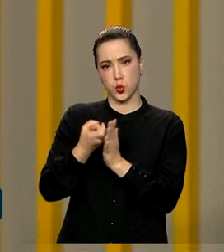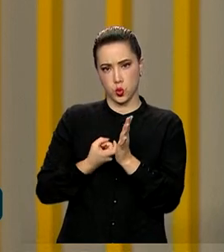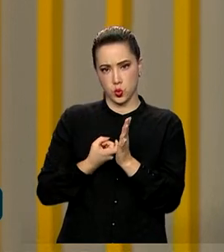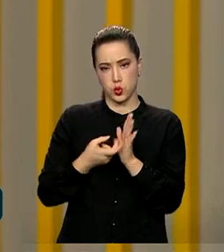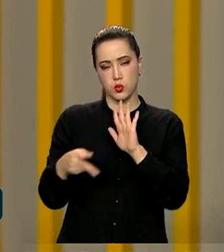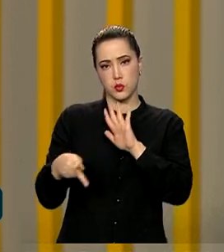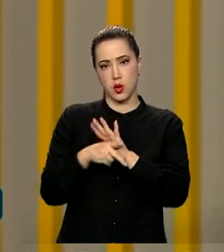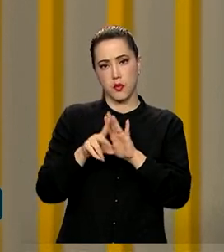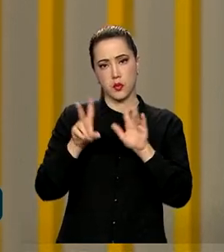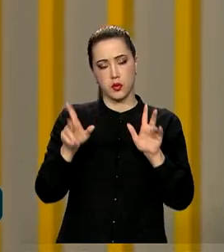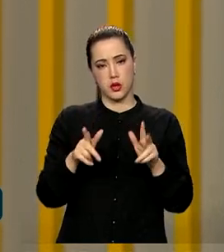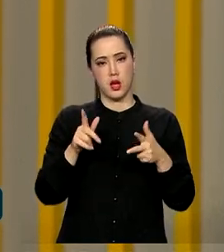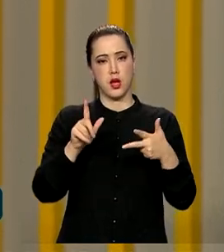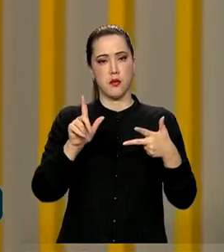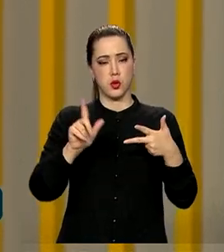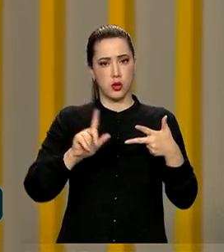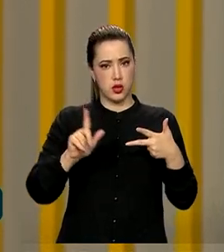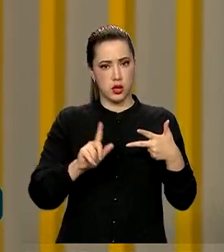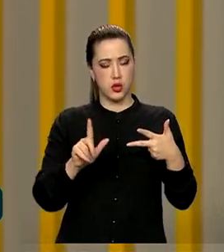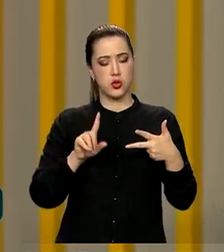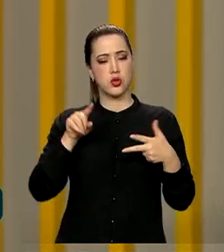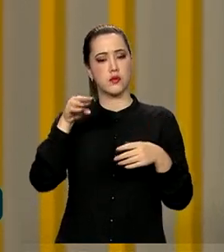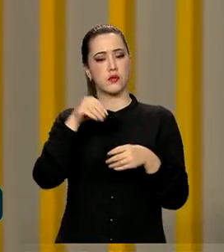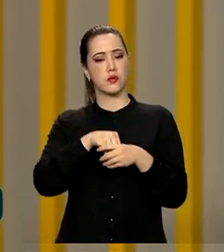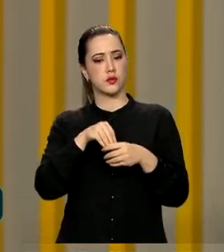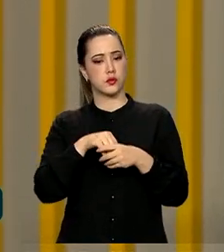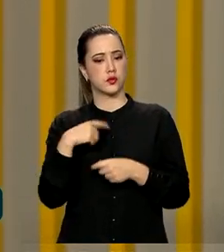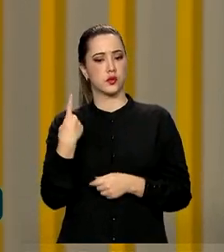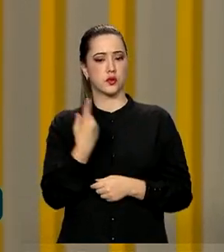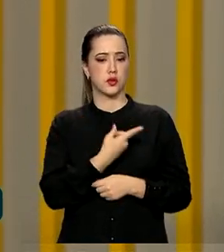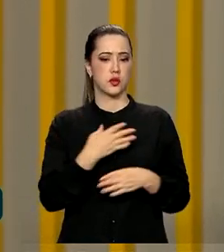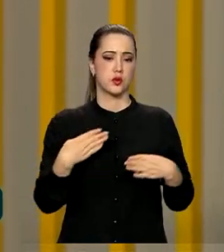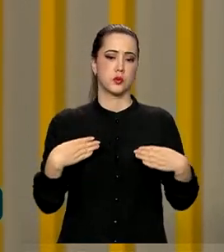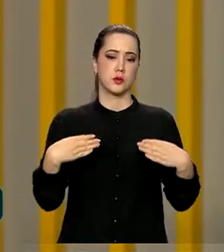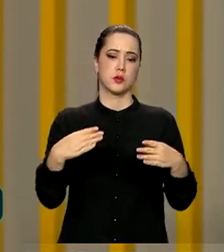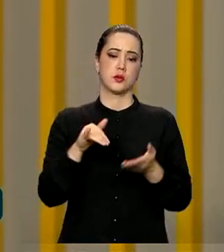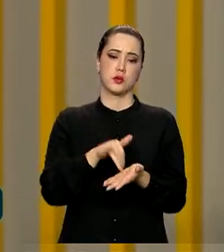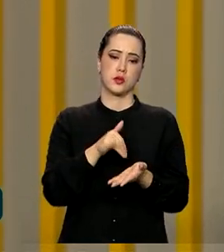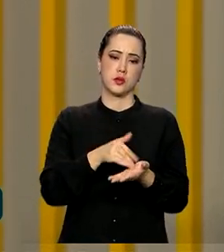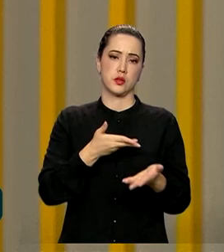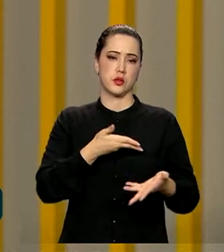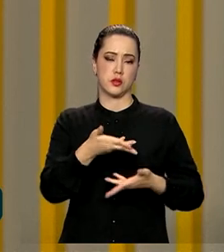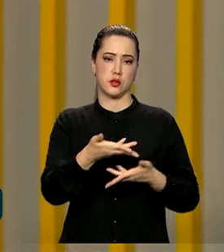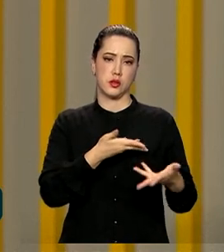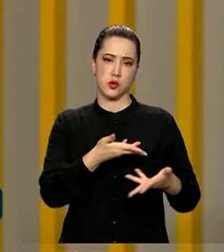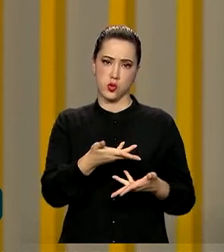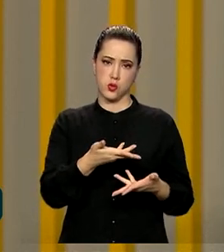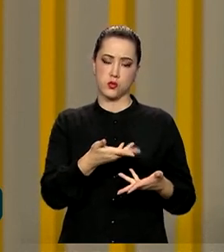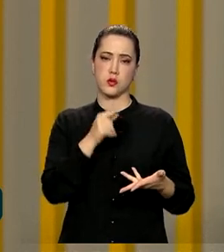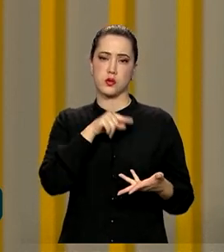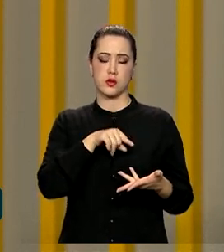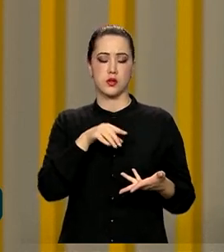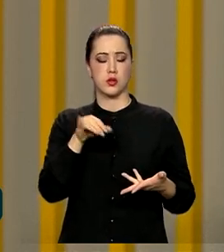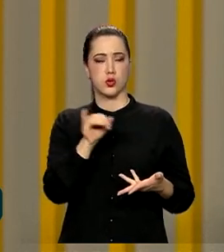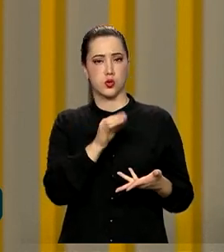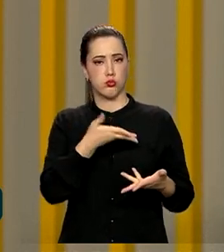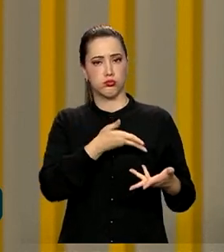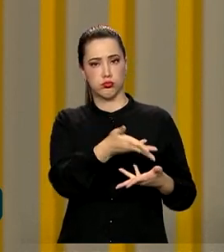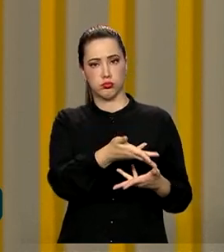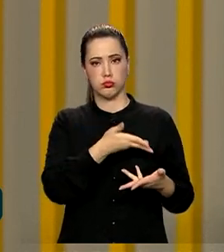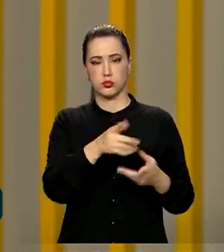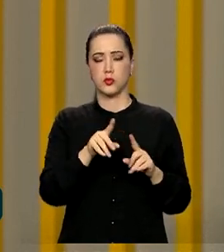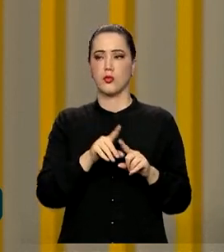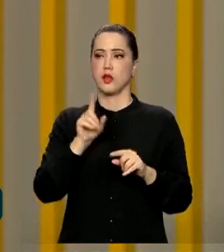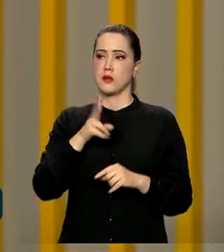legislativa aqui no nosso ministério, na Secretaria de Relações Institucionais, que a gente trata diariamente com